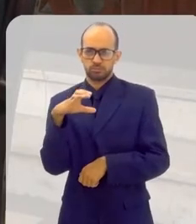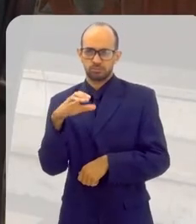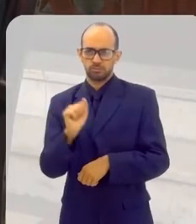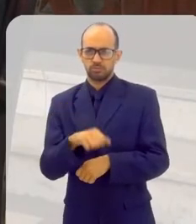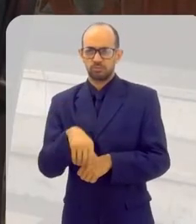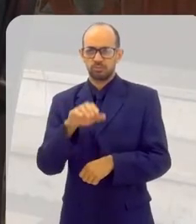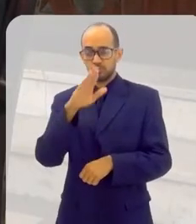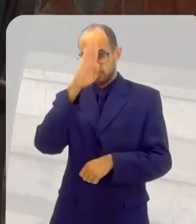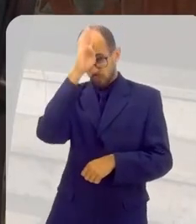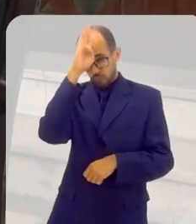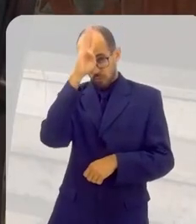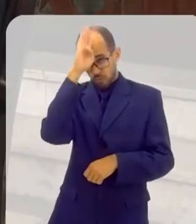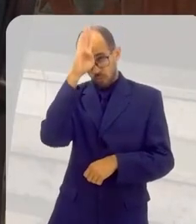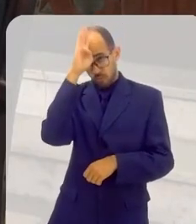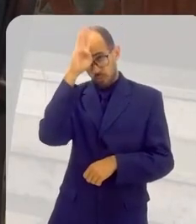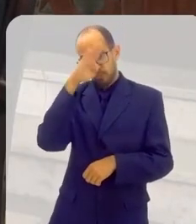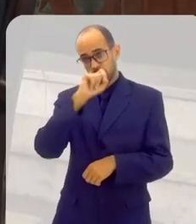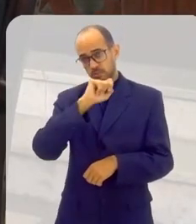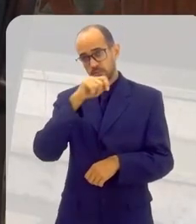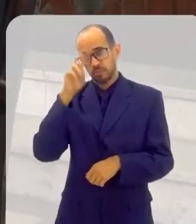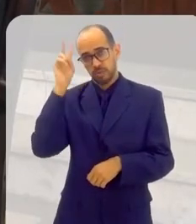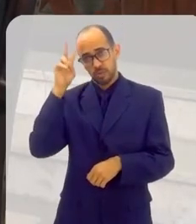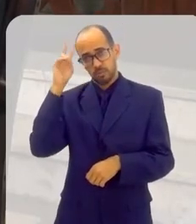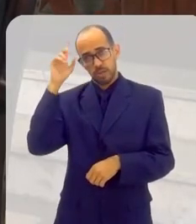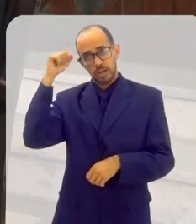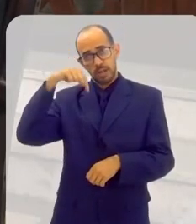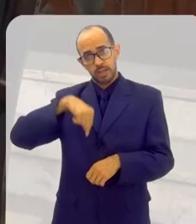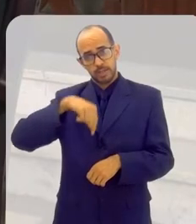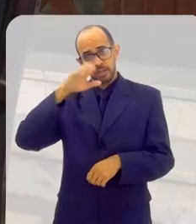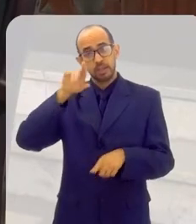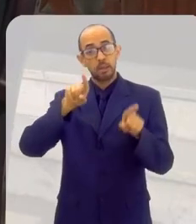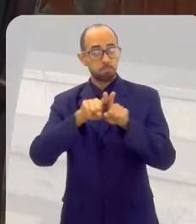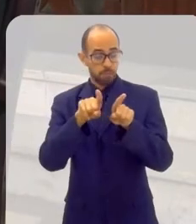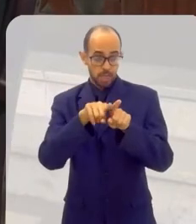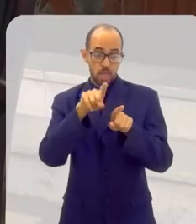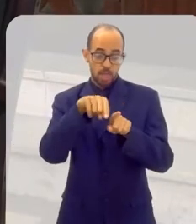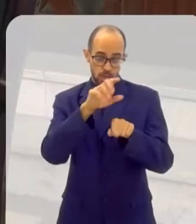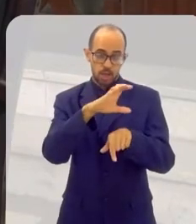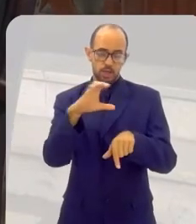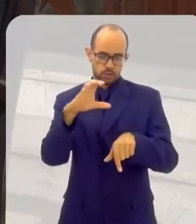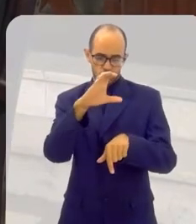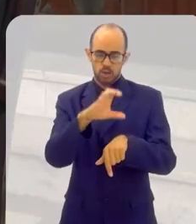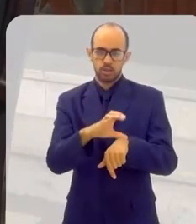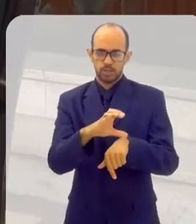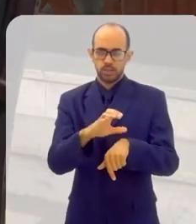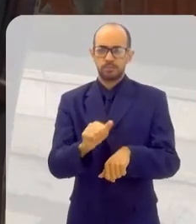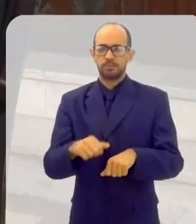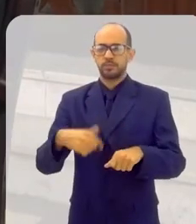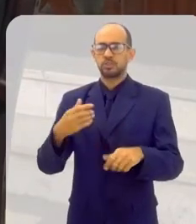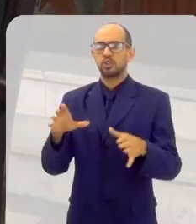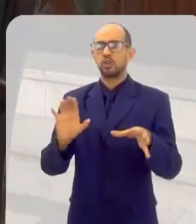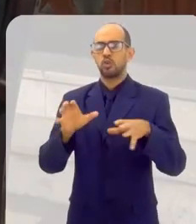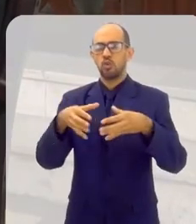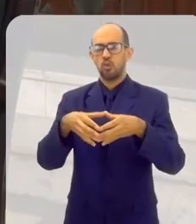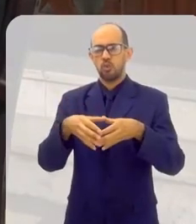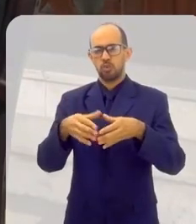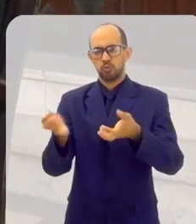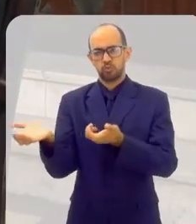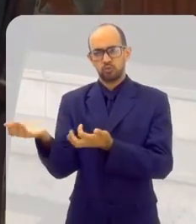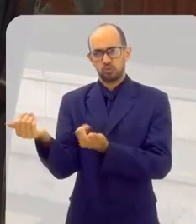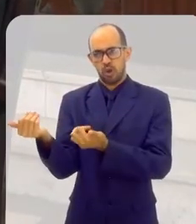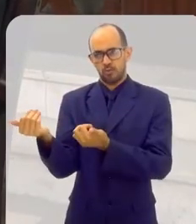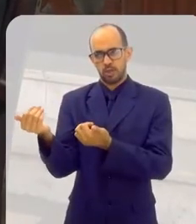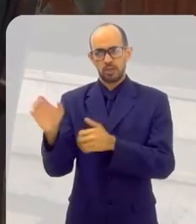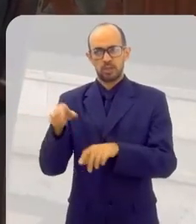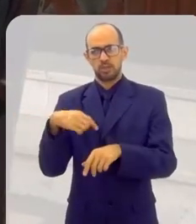apostólica romana, sempre lembrando, né? Porque aqui também é a Igreja Católica. Nós temos o Grupo Jovem.